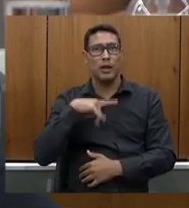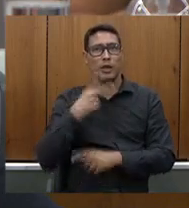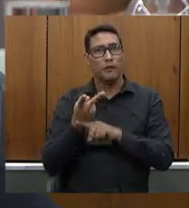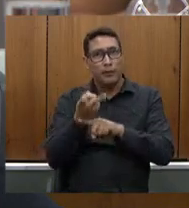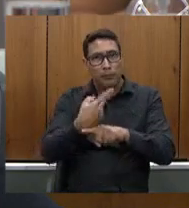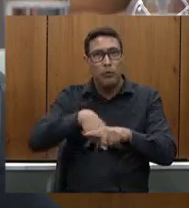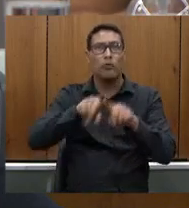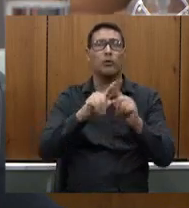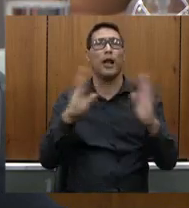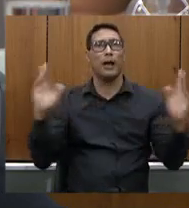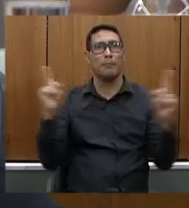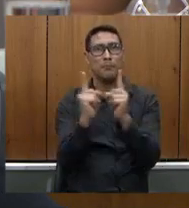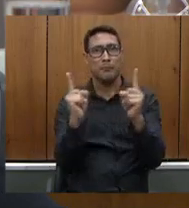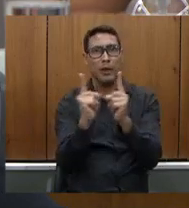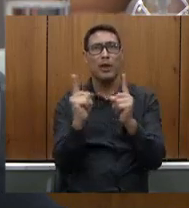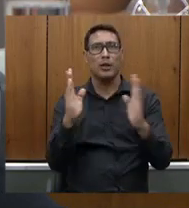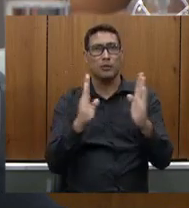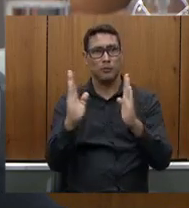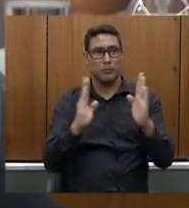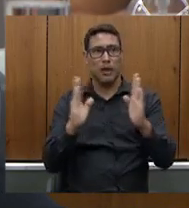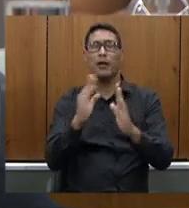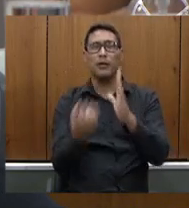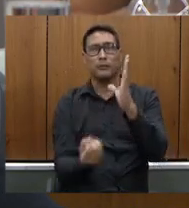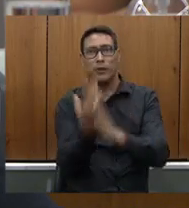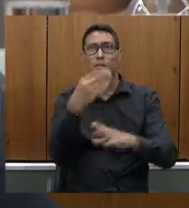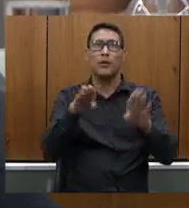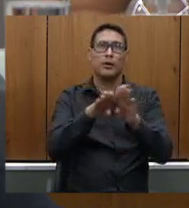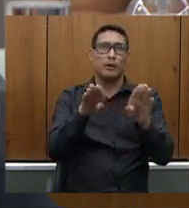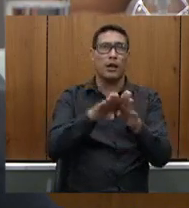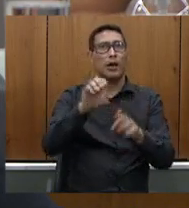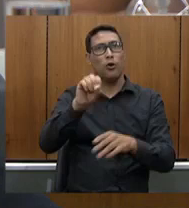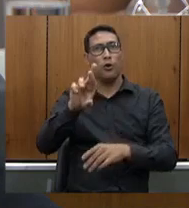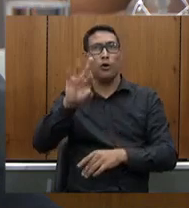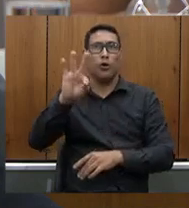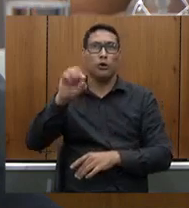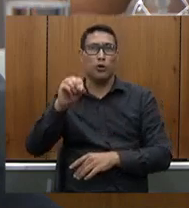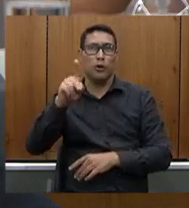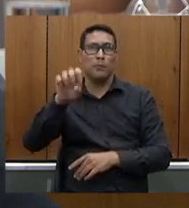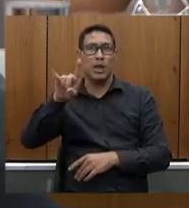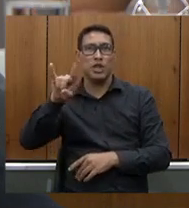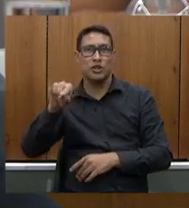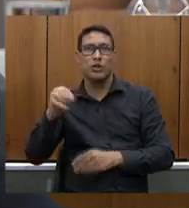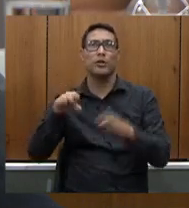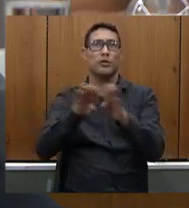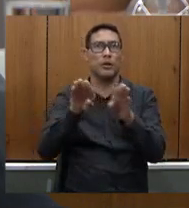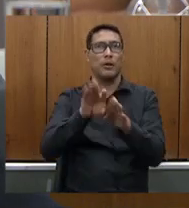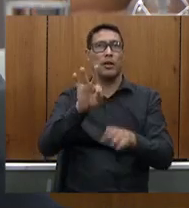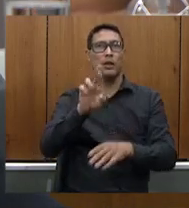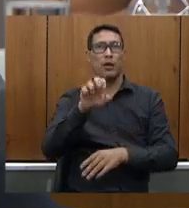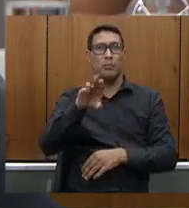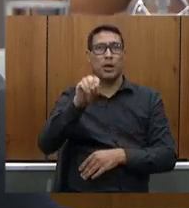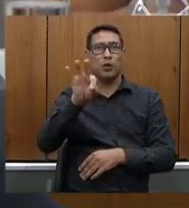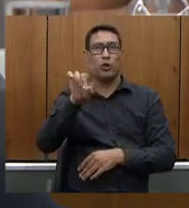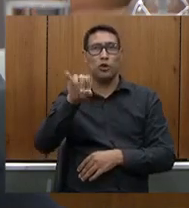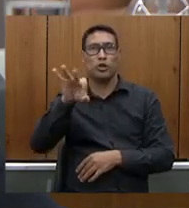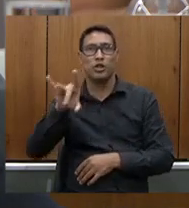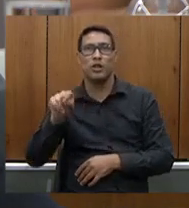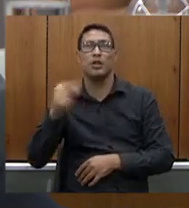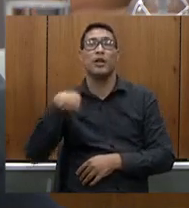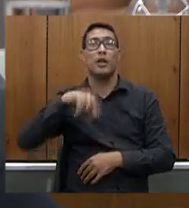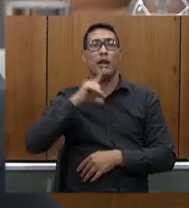médio prazo a habilitação da ortopedia de traumatologia de lá para que eles consigam melhorar a sustentabilidade e a gente